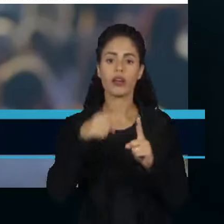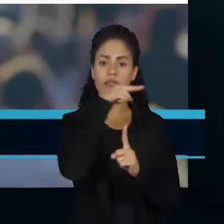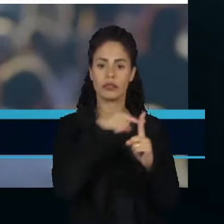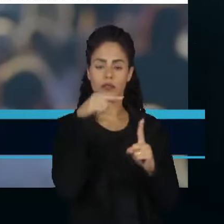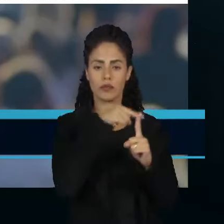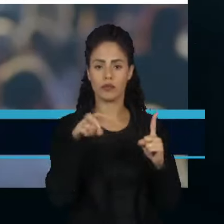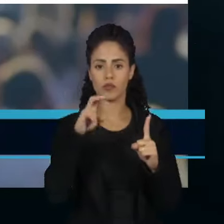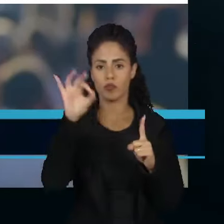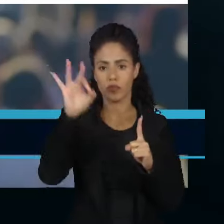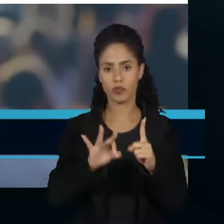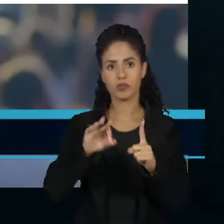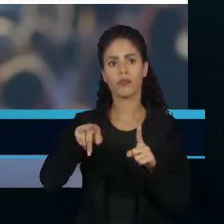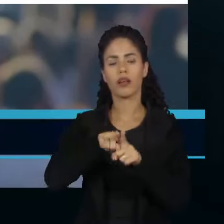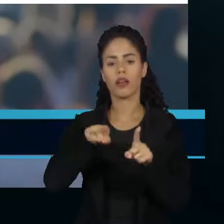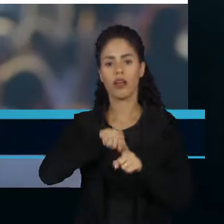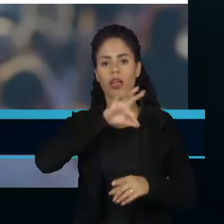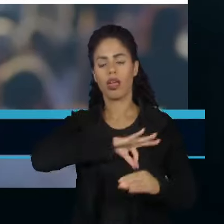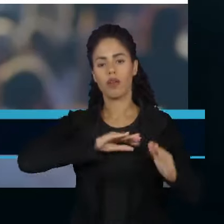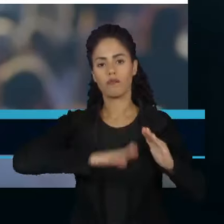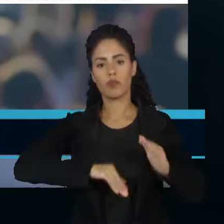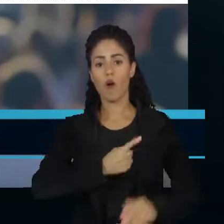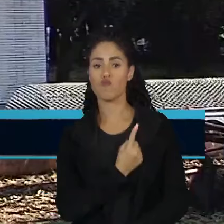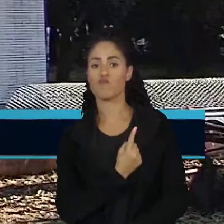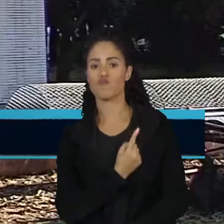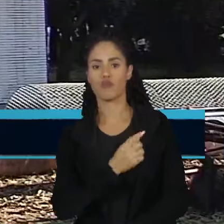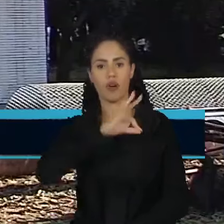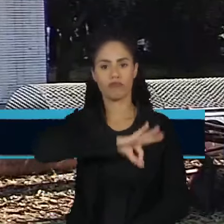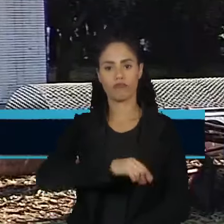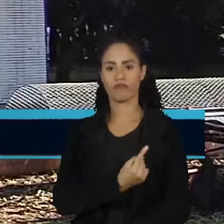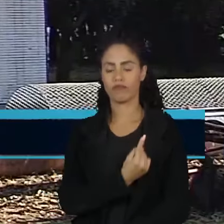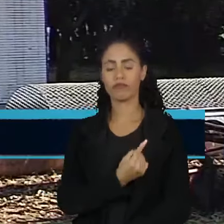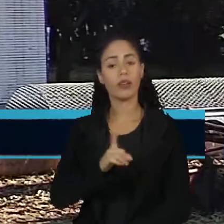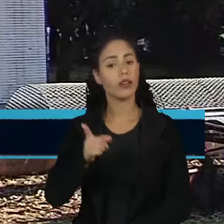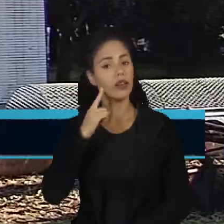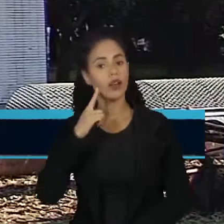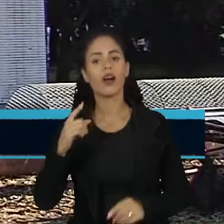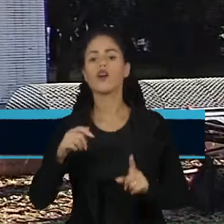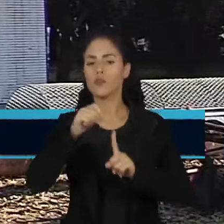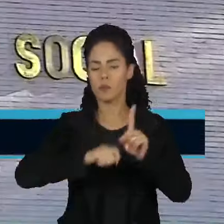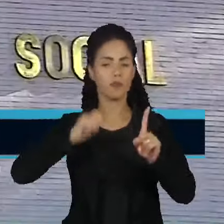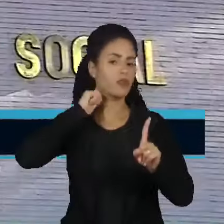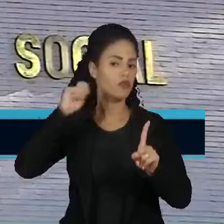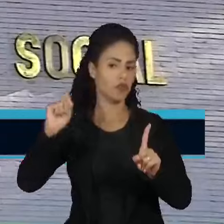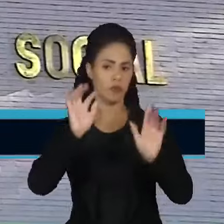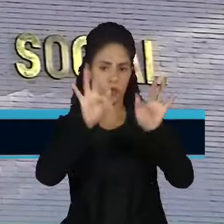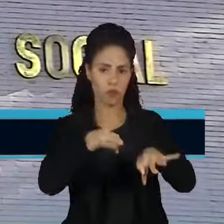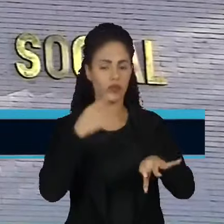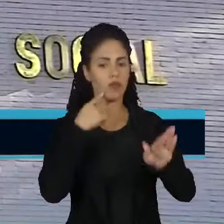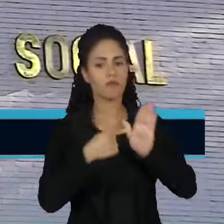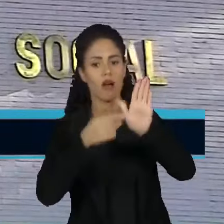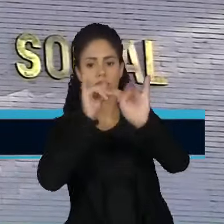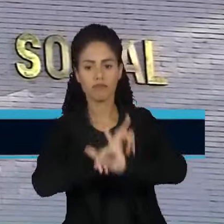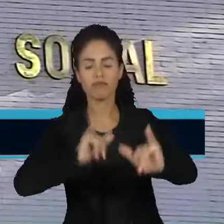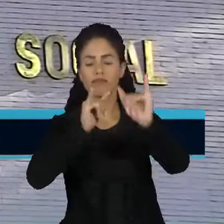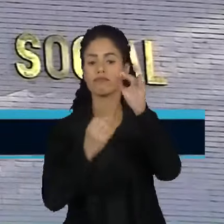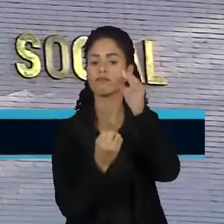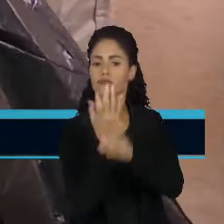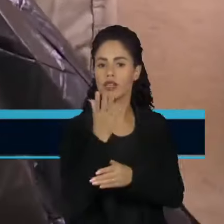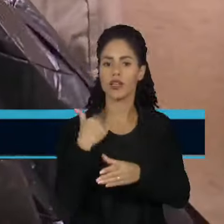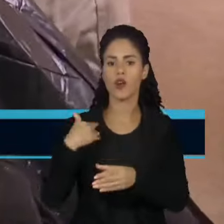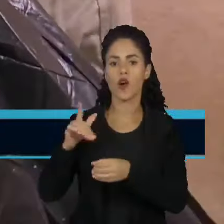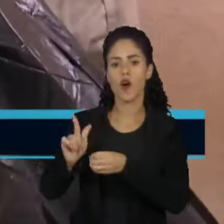metade recebe menos de um salário mínimo. No final de abril, o Ministério do Trabalho anunciou a criação de uma